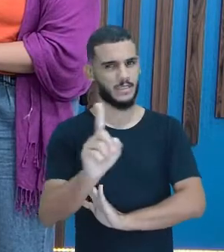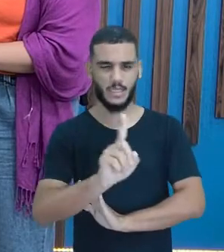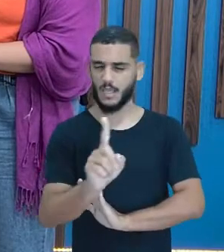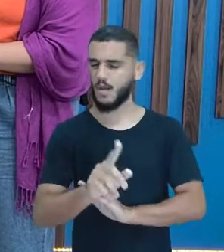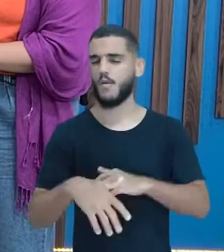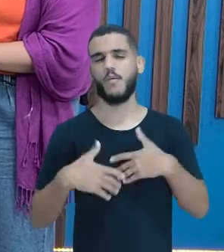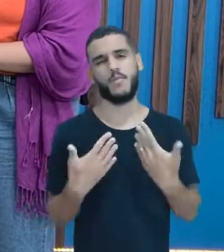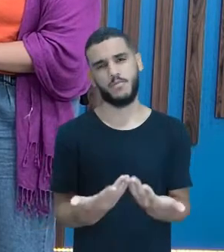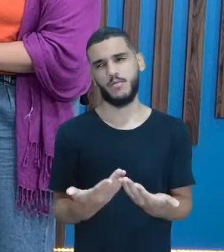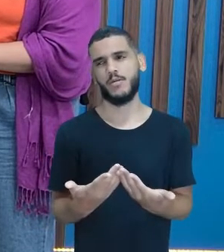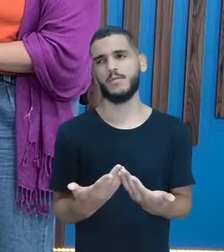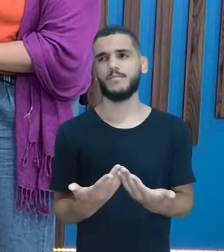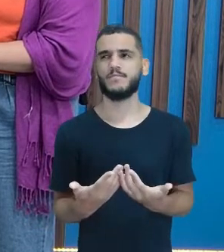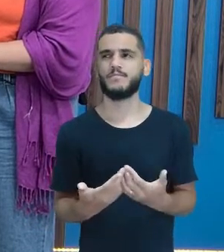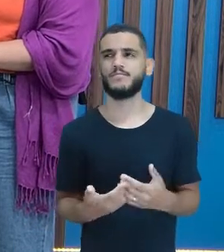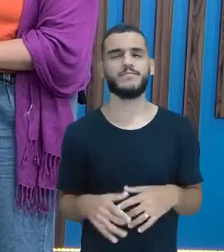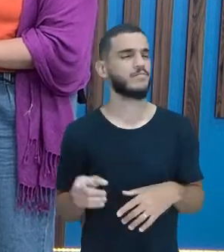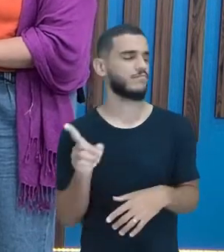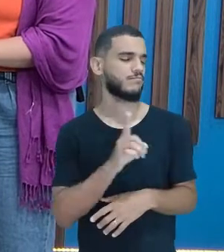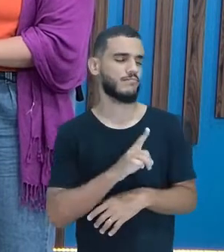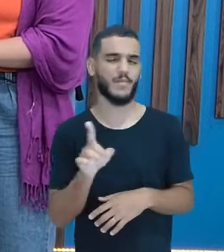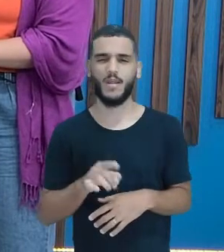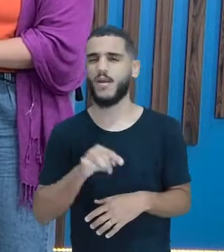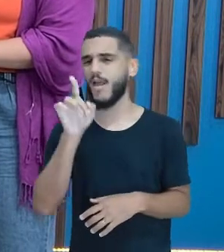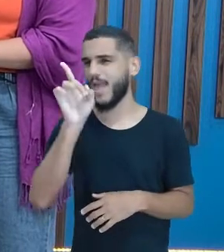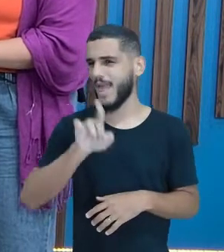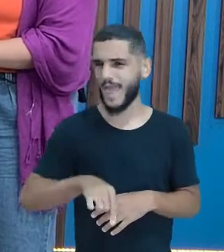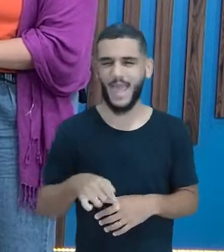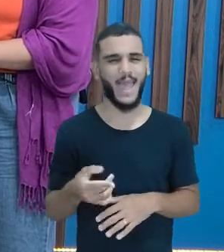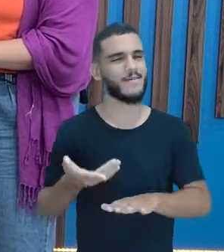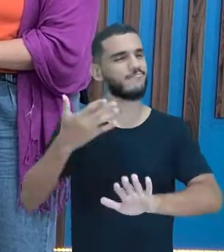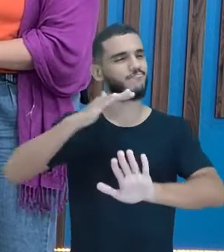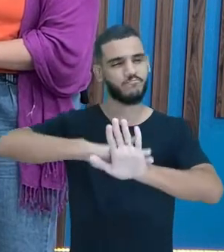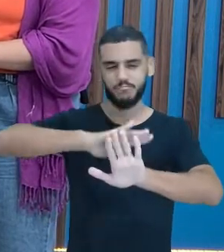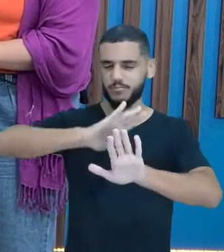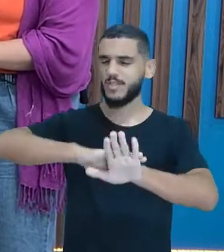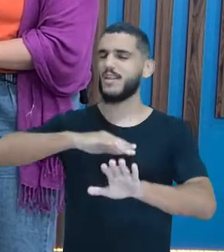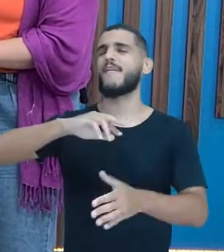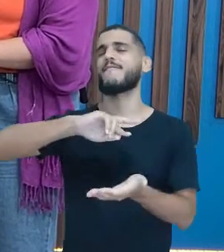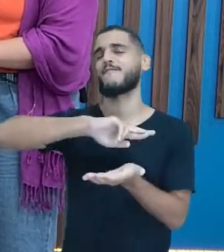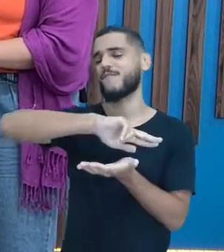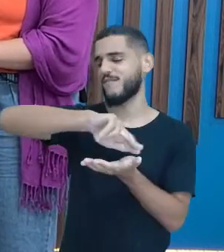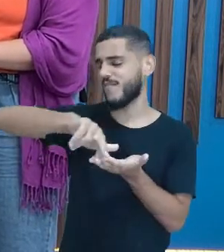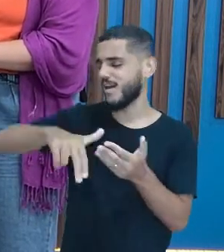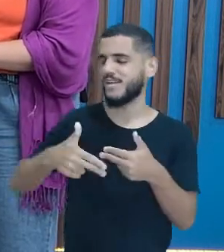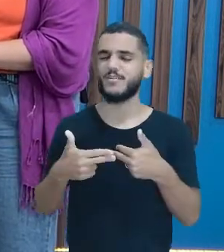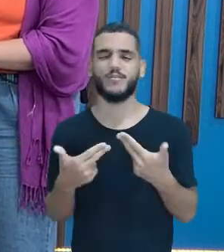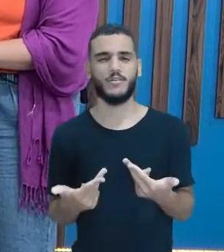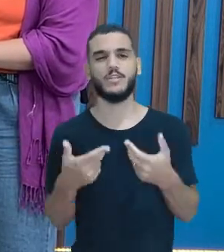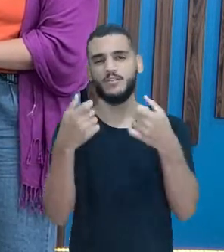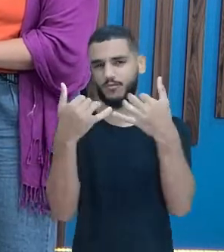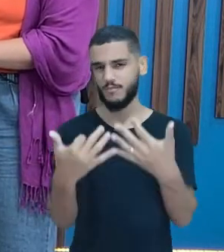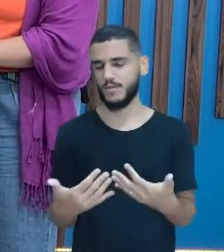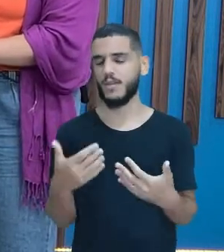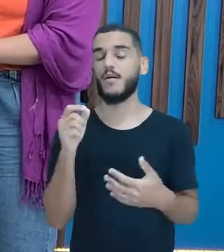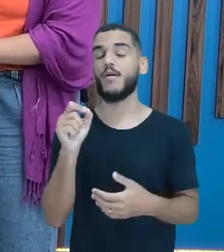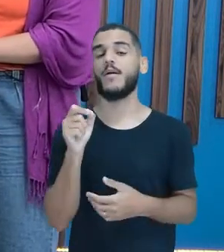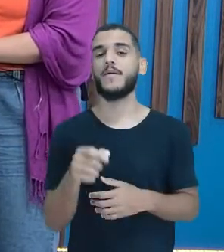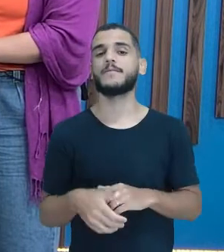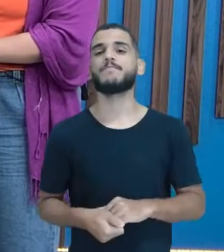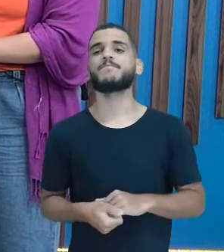em si. Não é, Dini? Não, não. É muito mais coisa. É muita coisa. Explica para a gente, né?